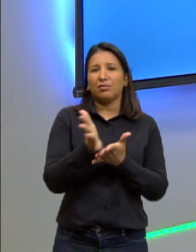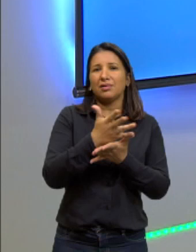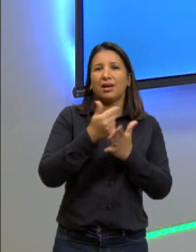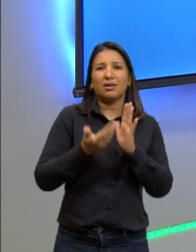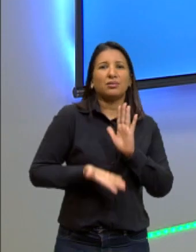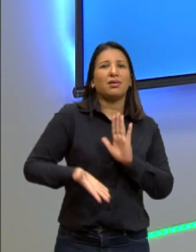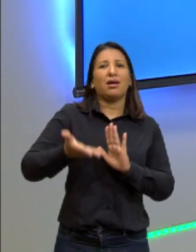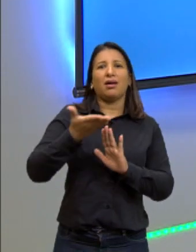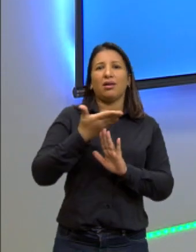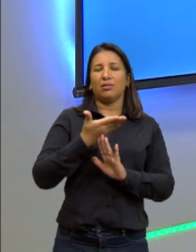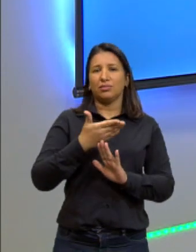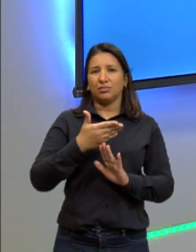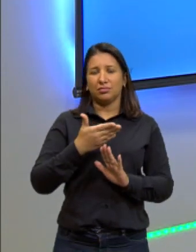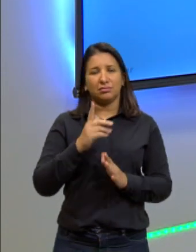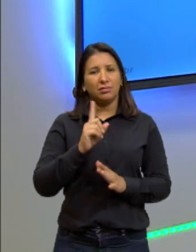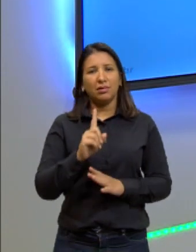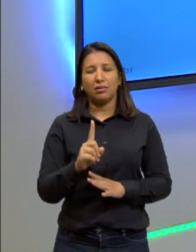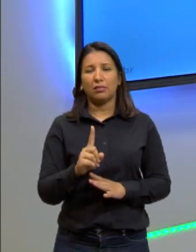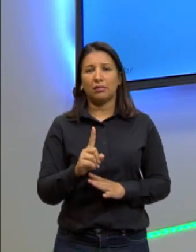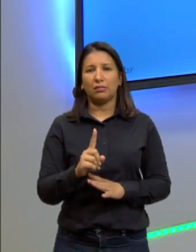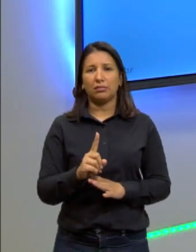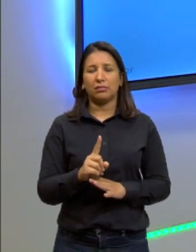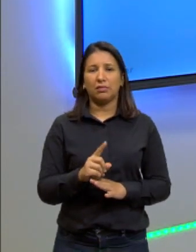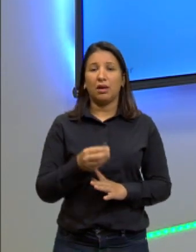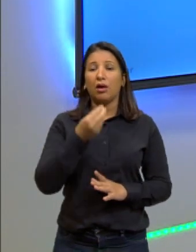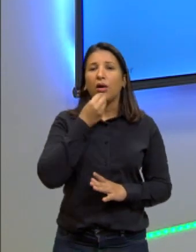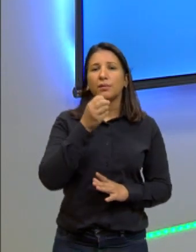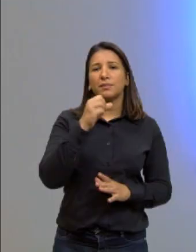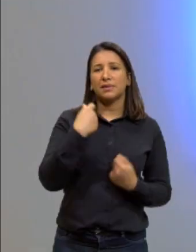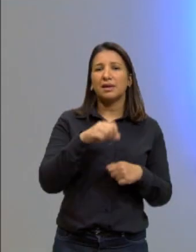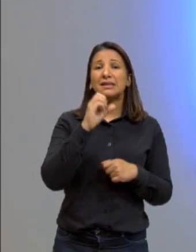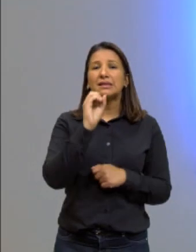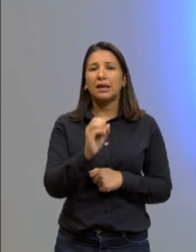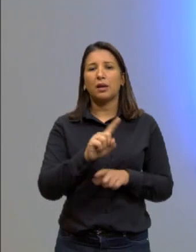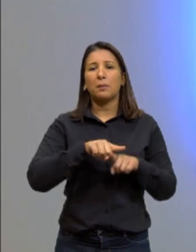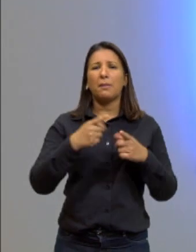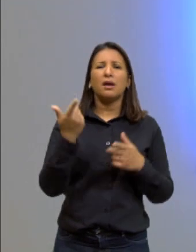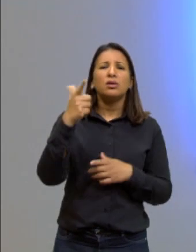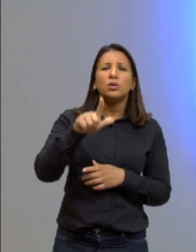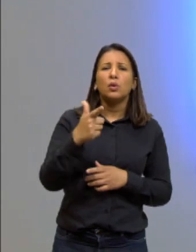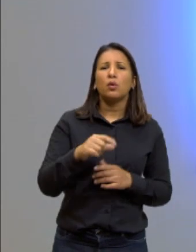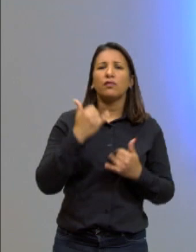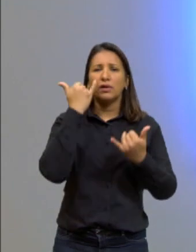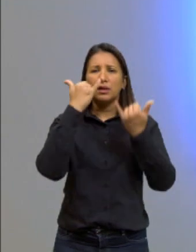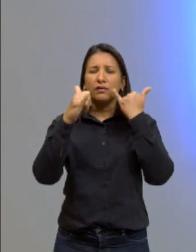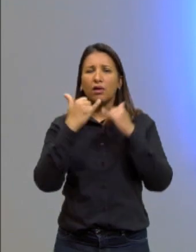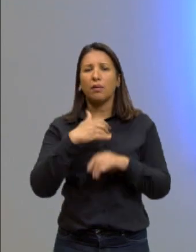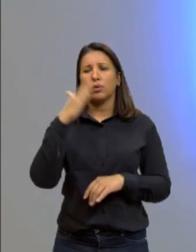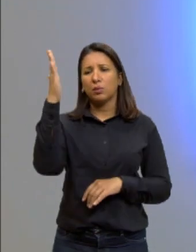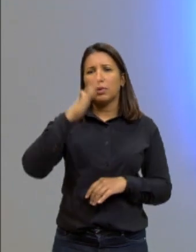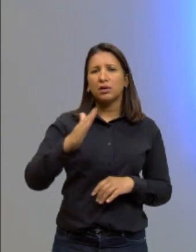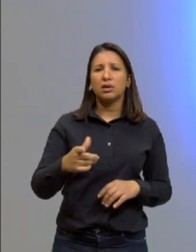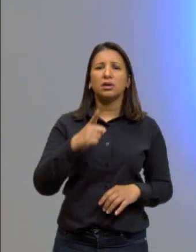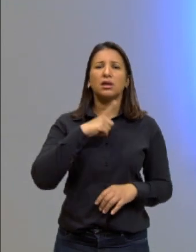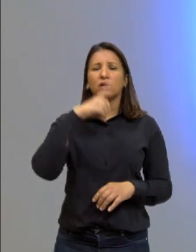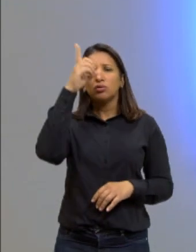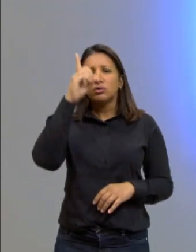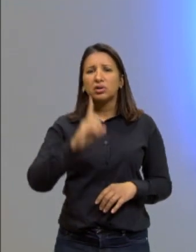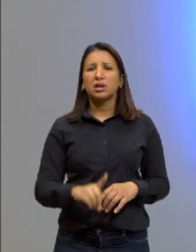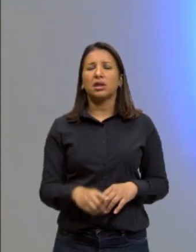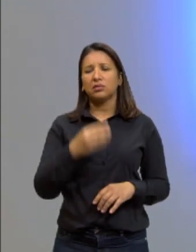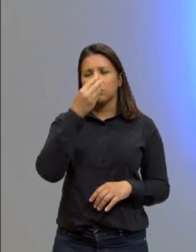Óbvio que deveria ser zero, mas não é alto. E aí, depois ela repete uma informação, que o brasileiro tem seus direitos feridos,